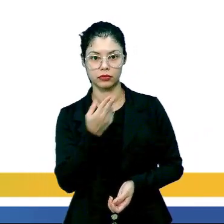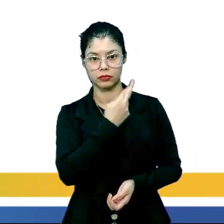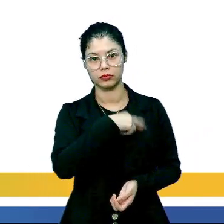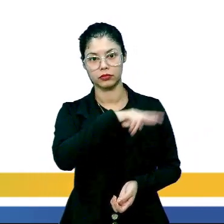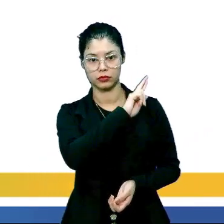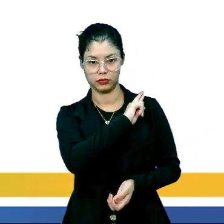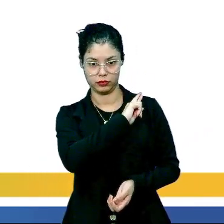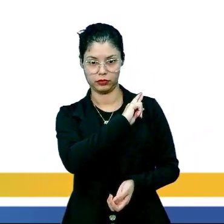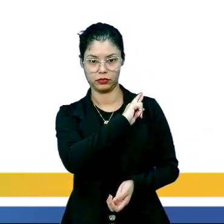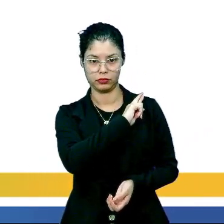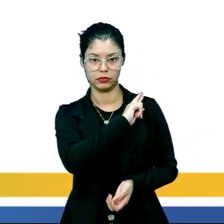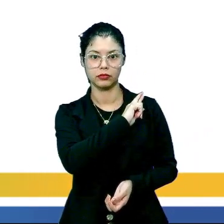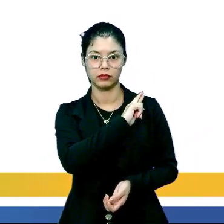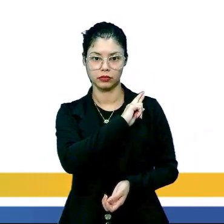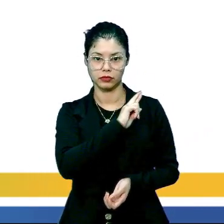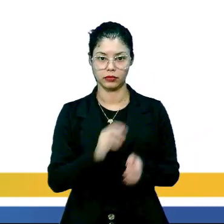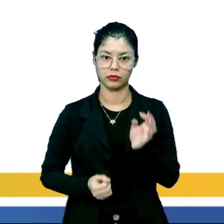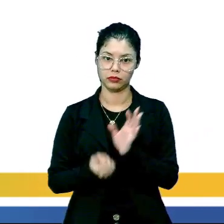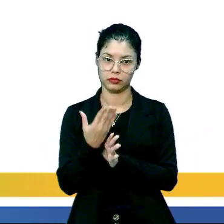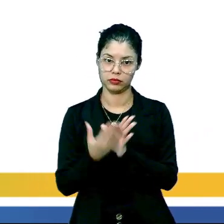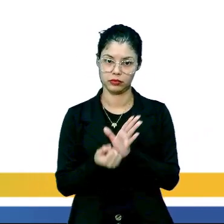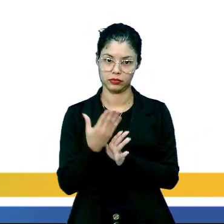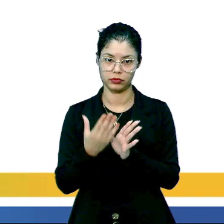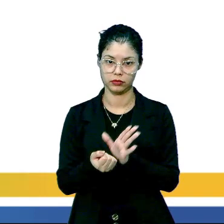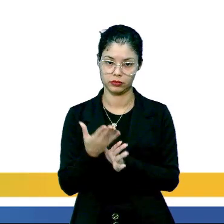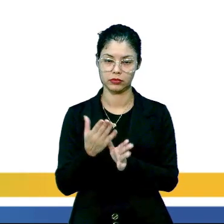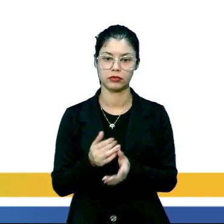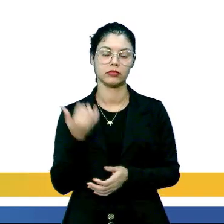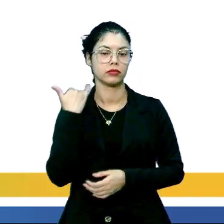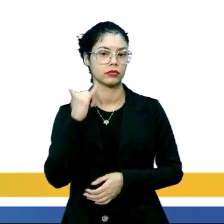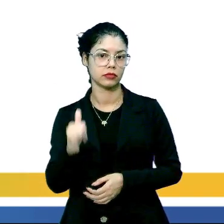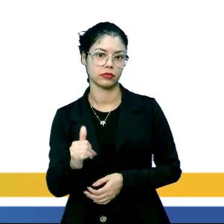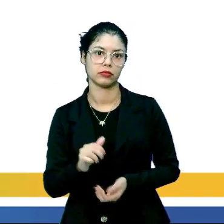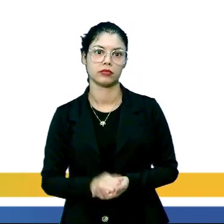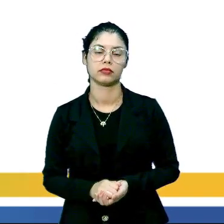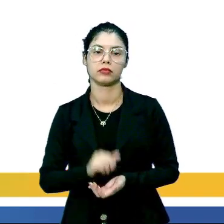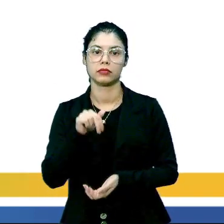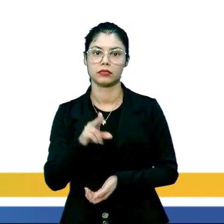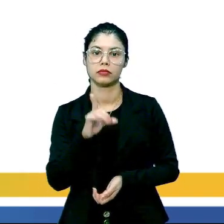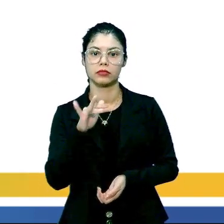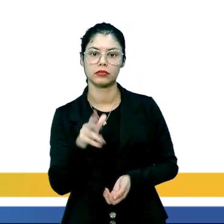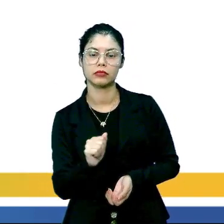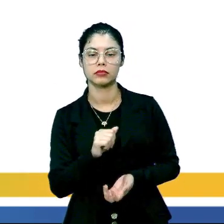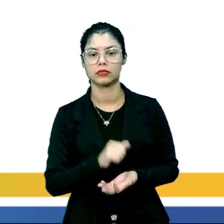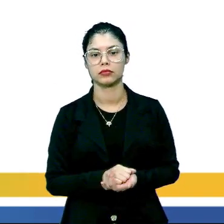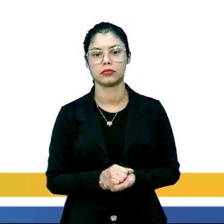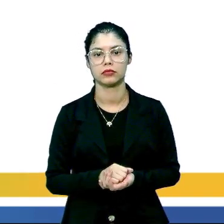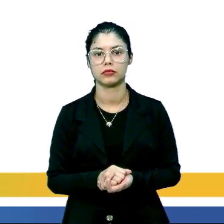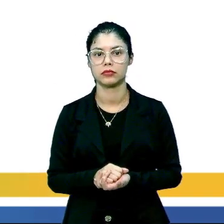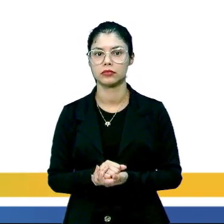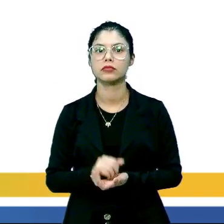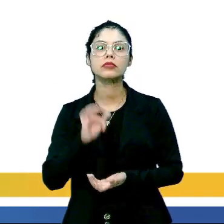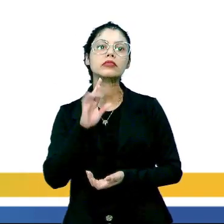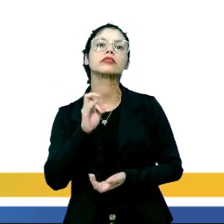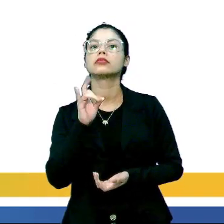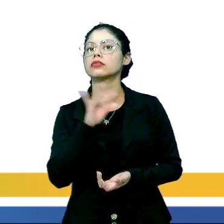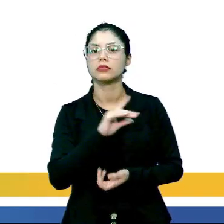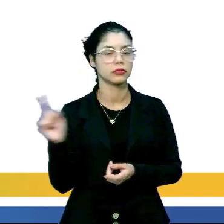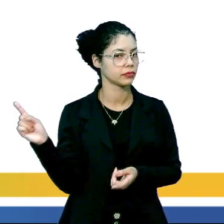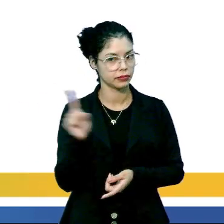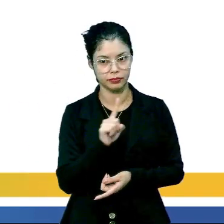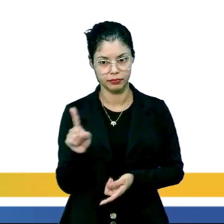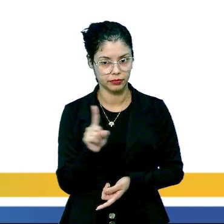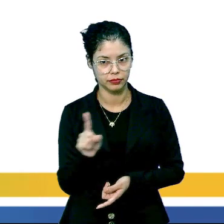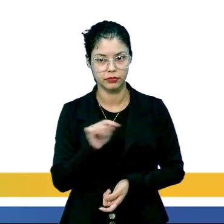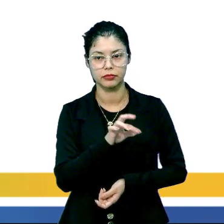responsável pela produção de energia elétrica em uma usina nuclear? Ah, é a radiação, não é